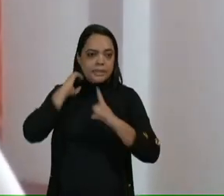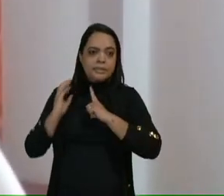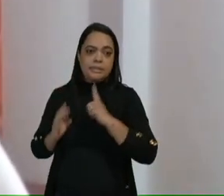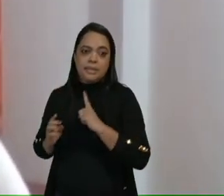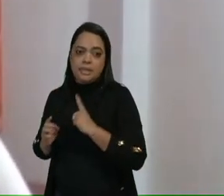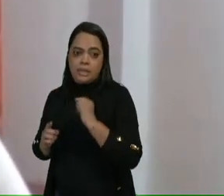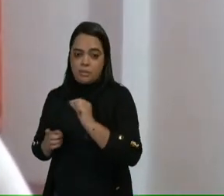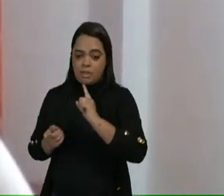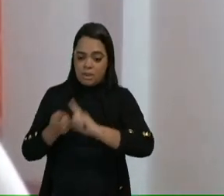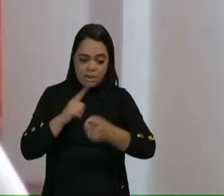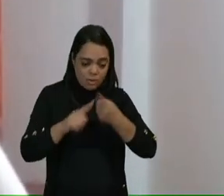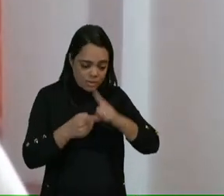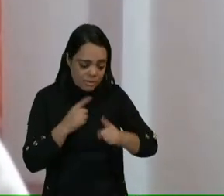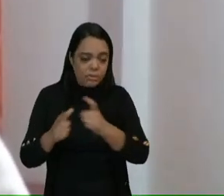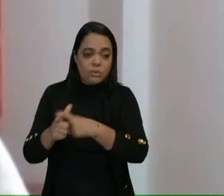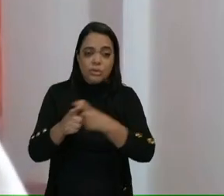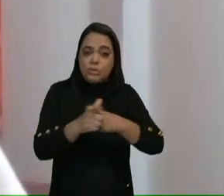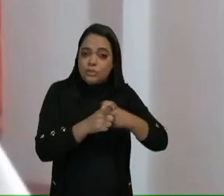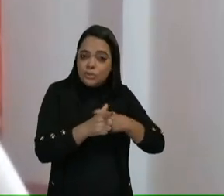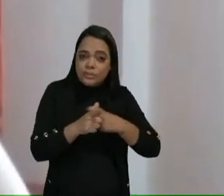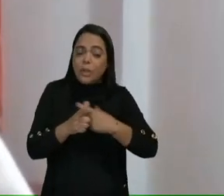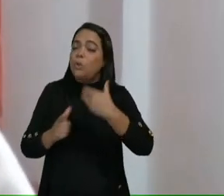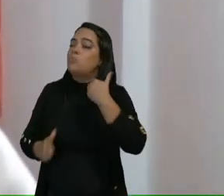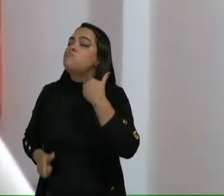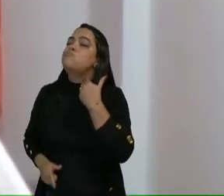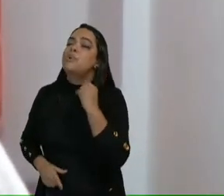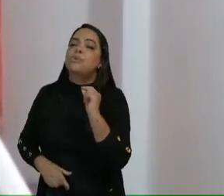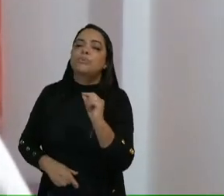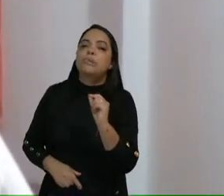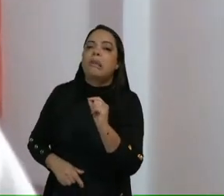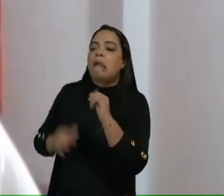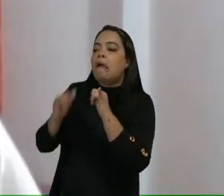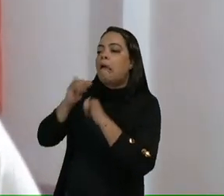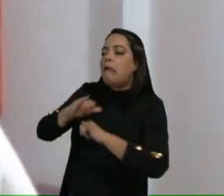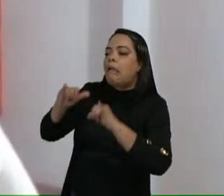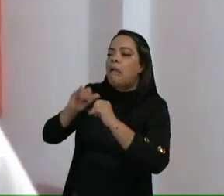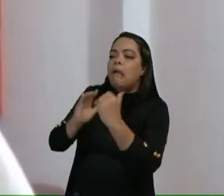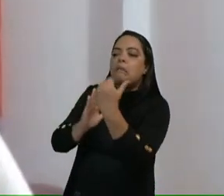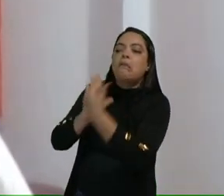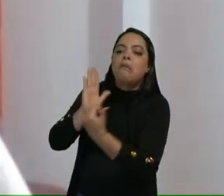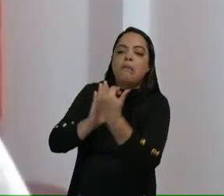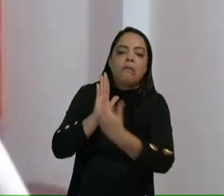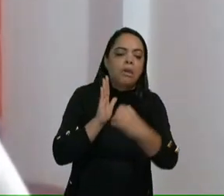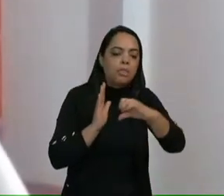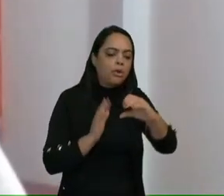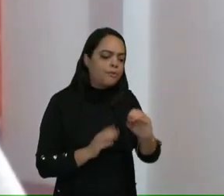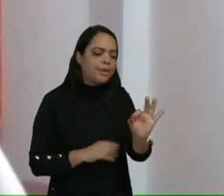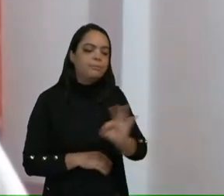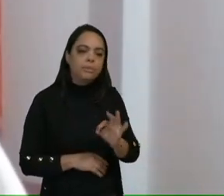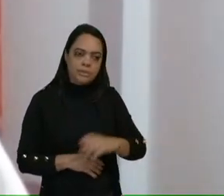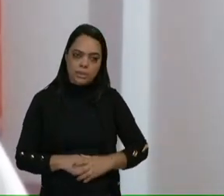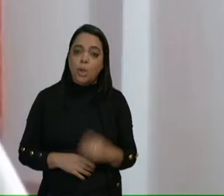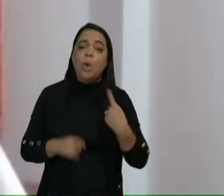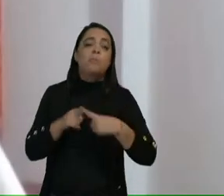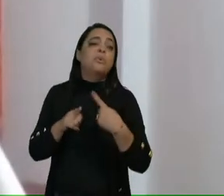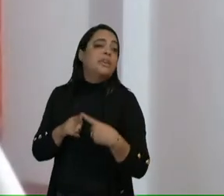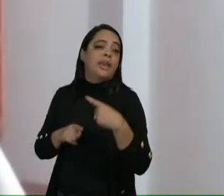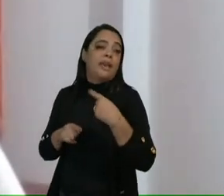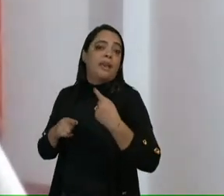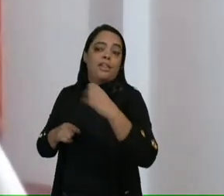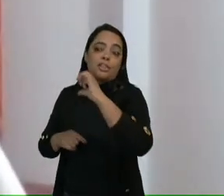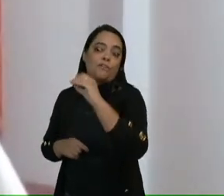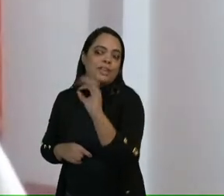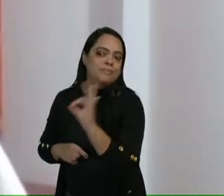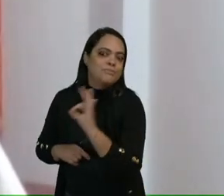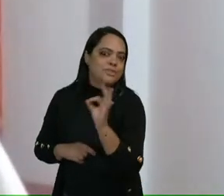de renegociação de dívida, esses mesmos bancos vão lá e anunciam descontos de 90%. E por que eles dão esses 90% de